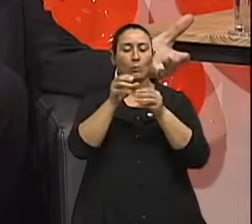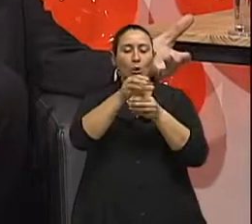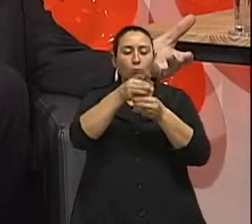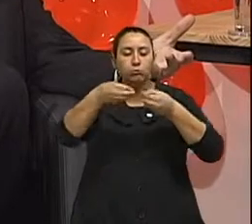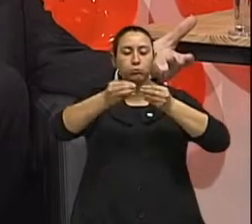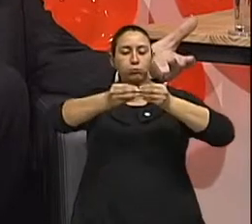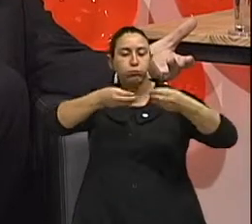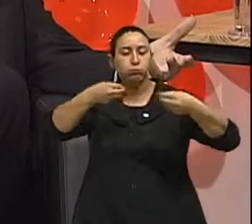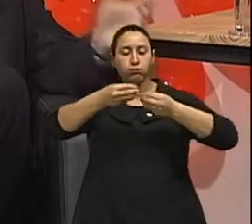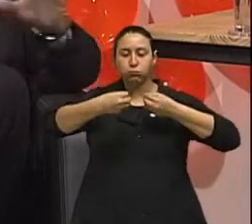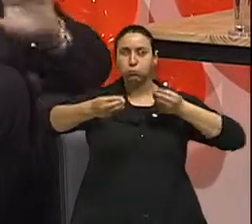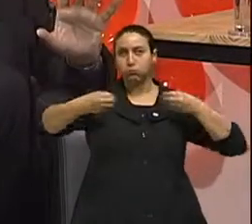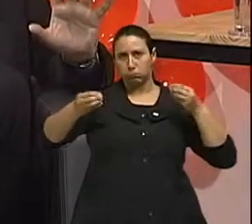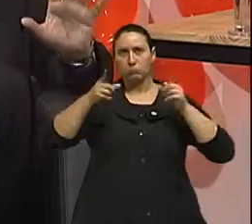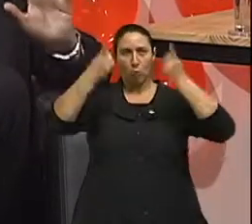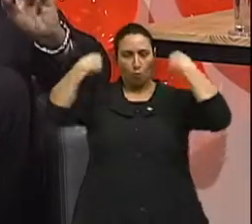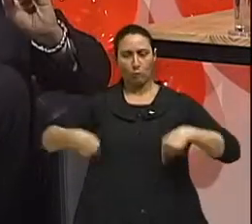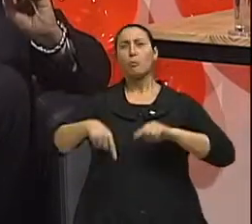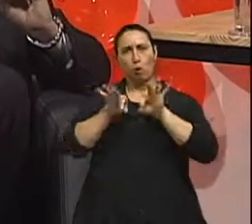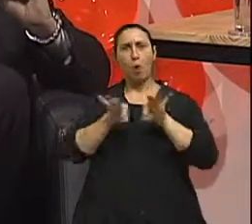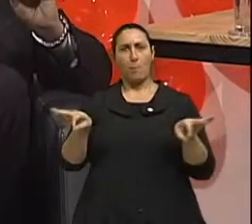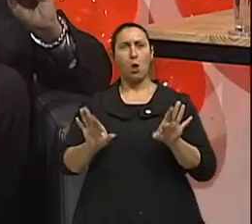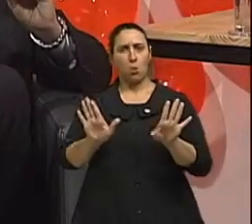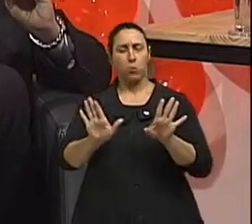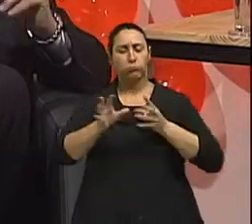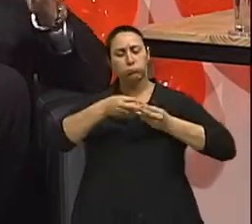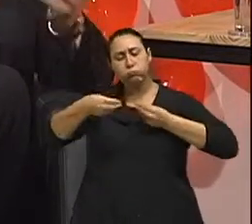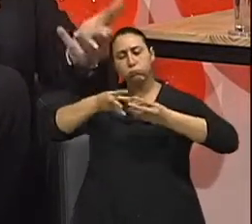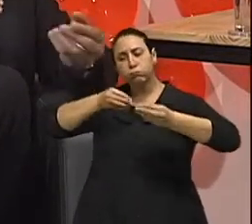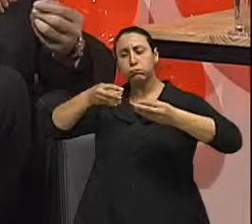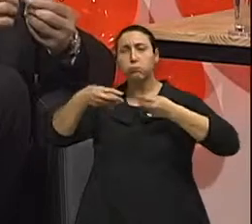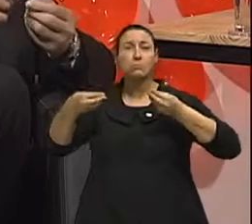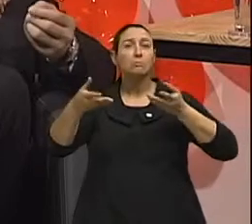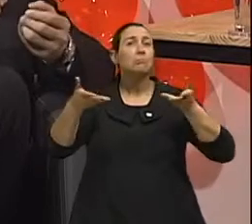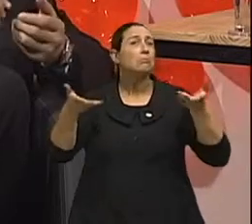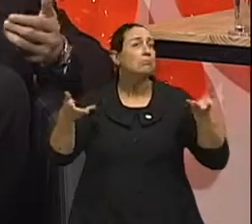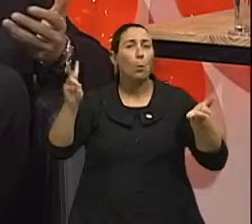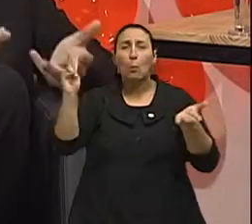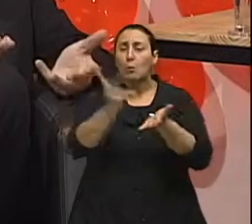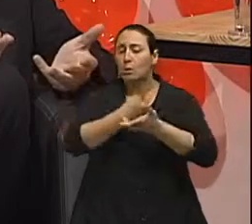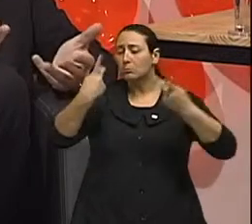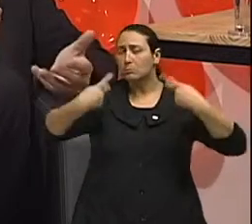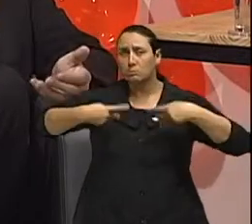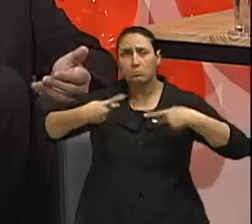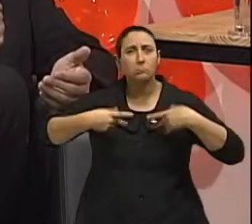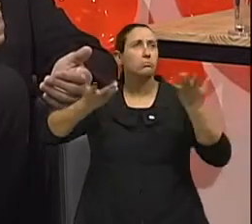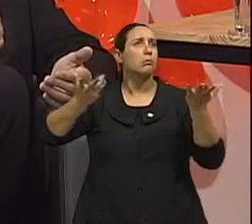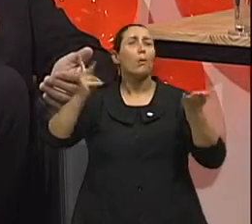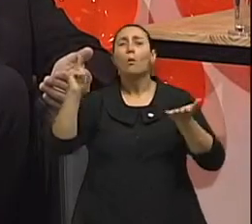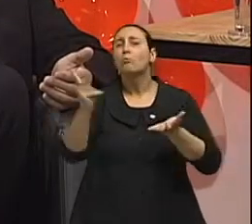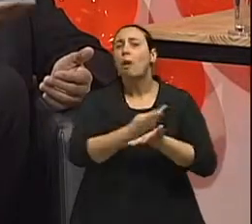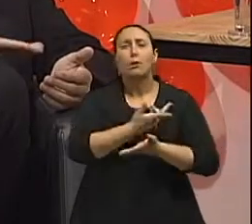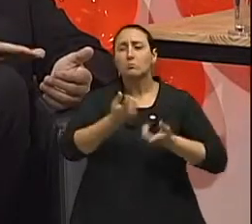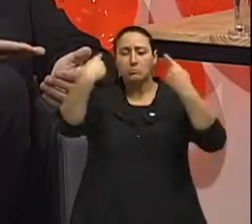nós temos células que duplicam normalmente. Elas devem duplicar. Em algum momento, por algum defeito num gen, algum defeito de alguma enzima ou